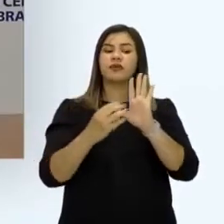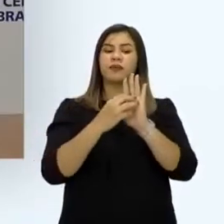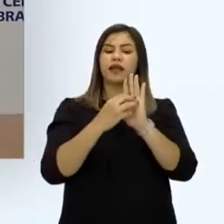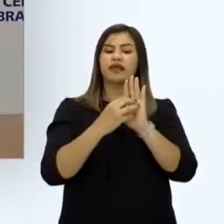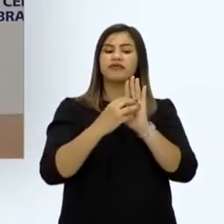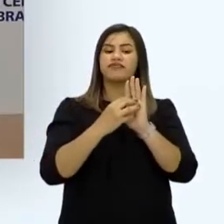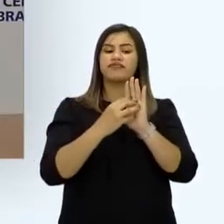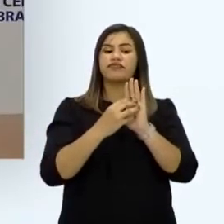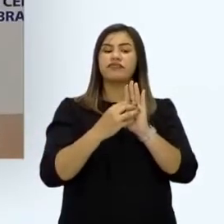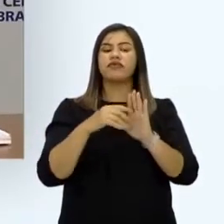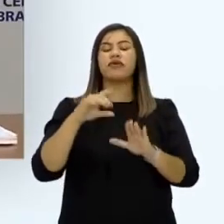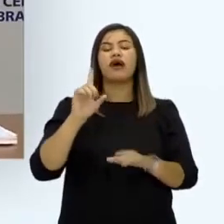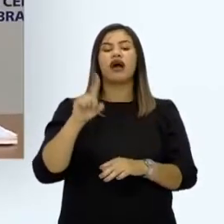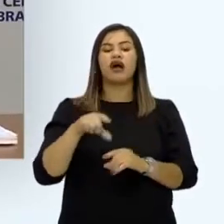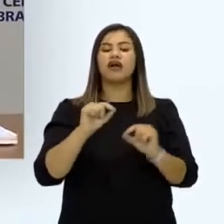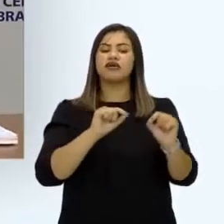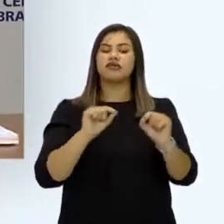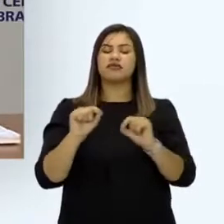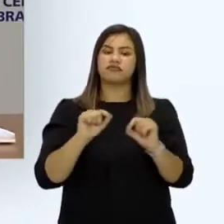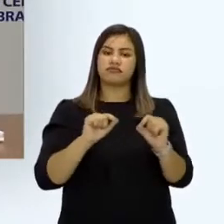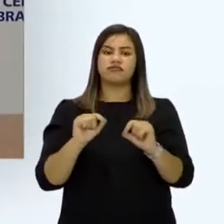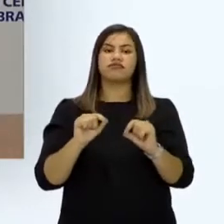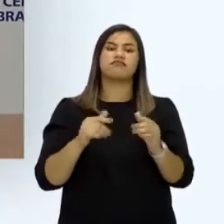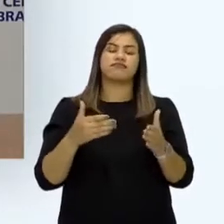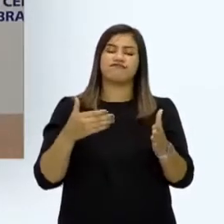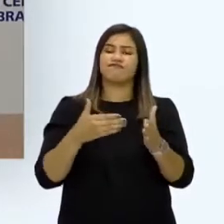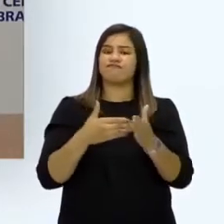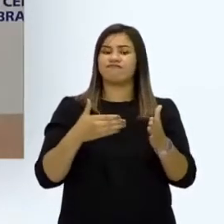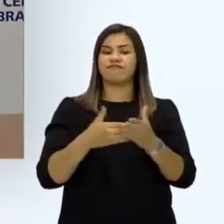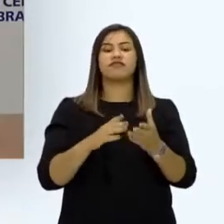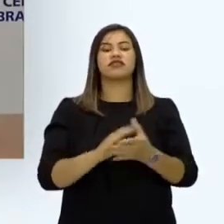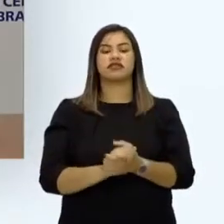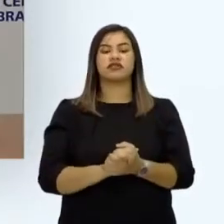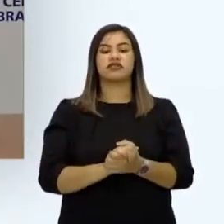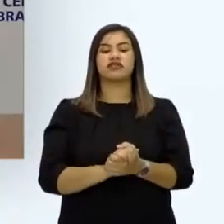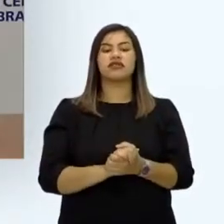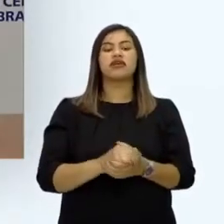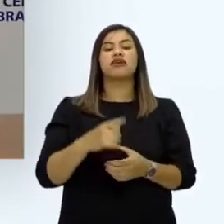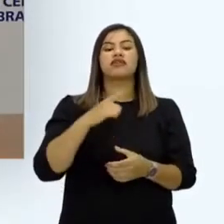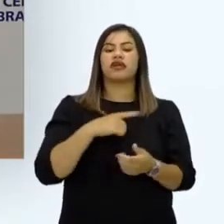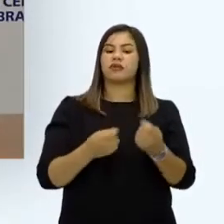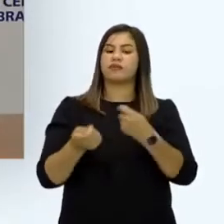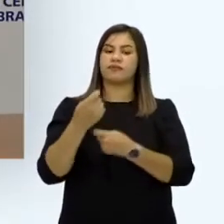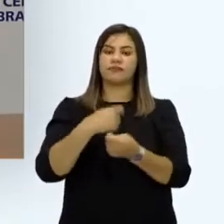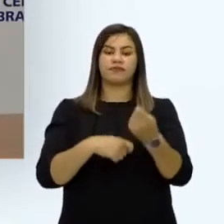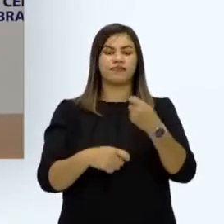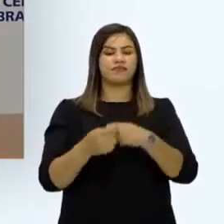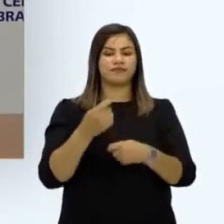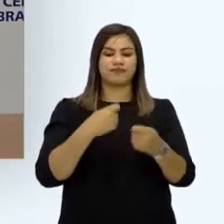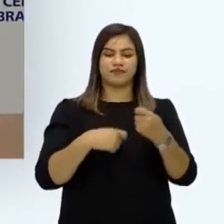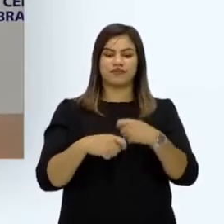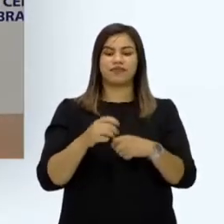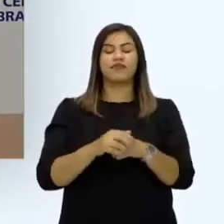termos de fundamentos são limitados, como mencionei. Em termos de mercados, claro que essa